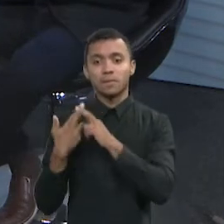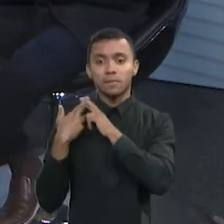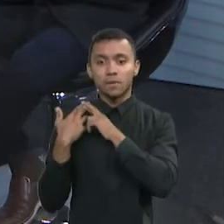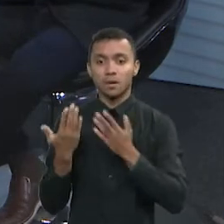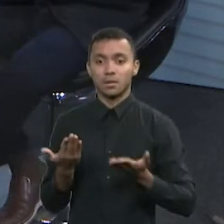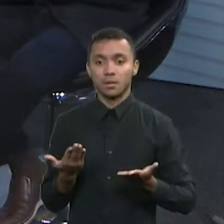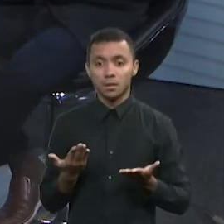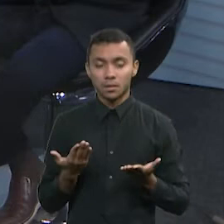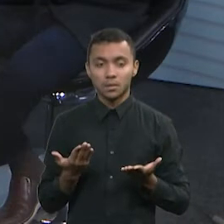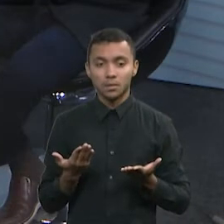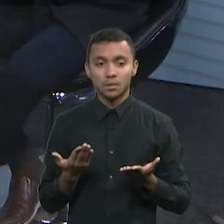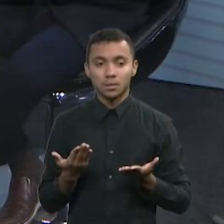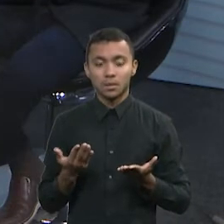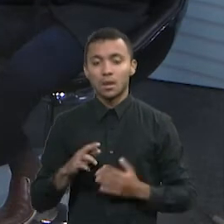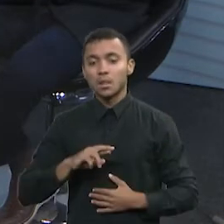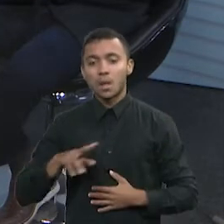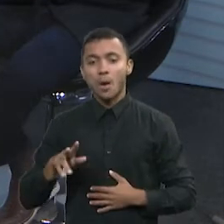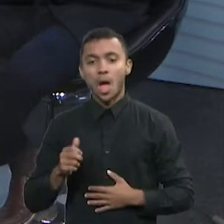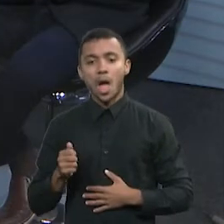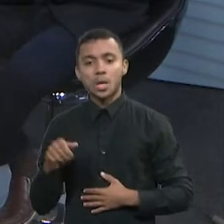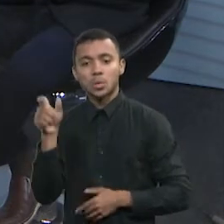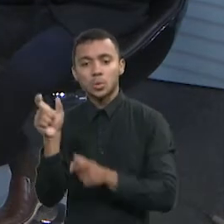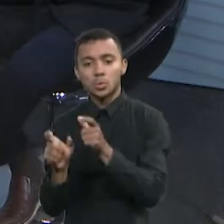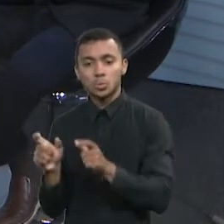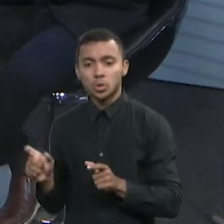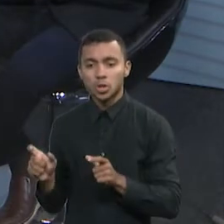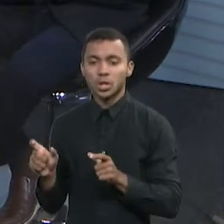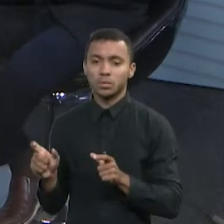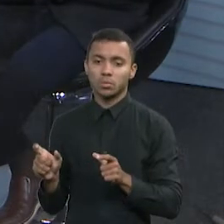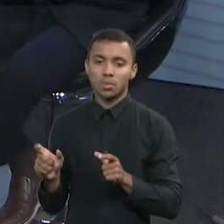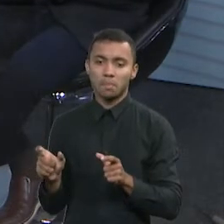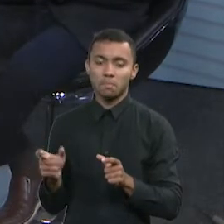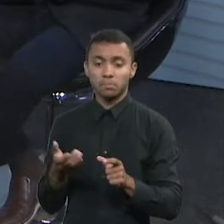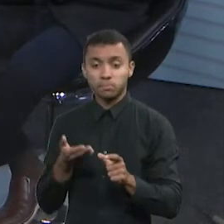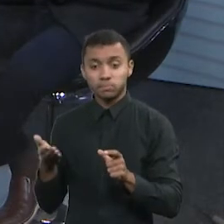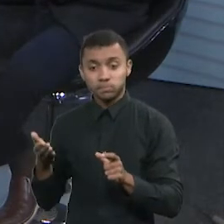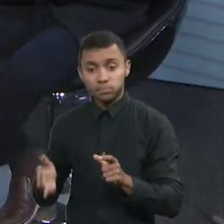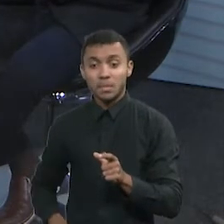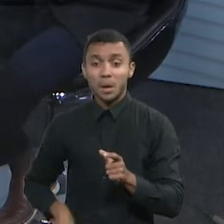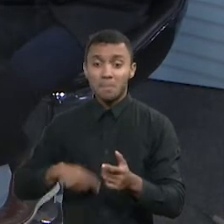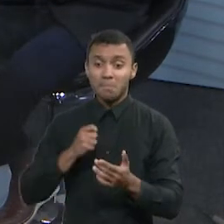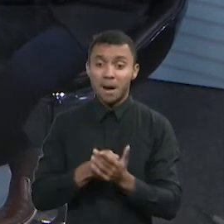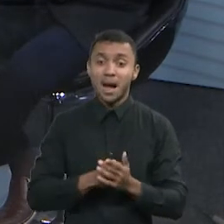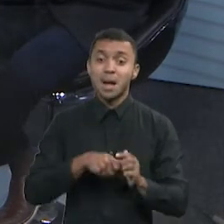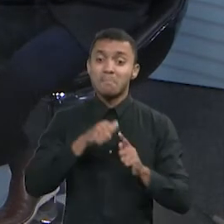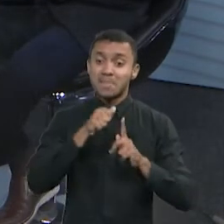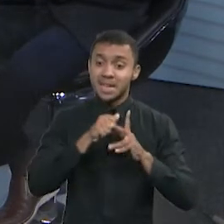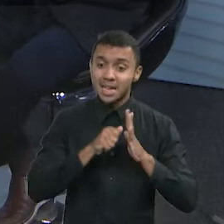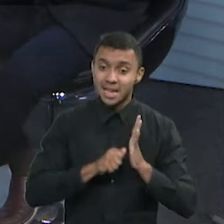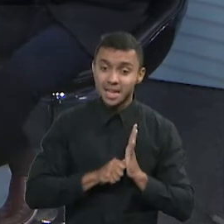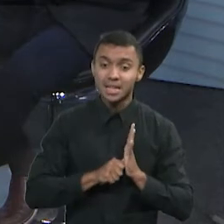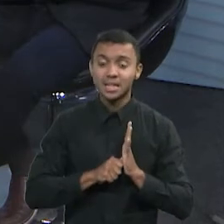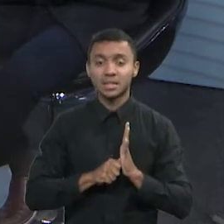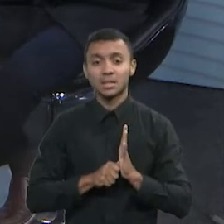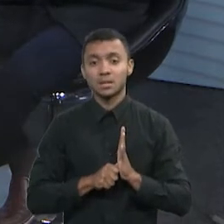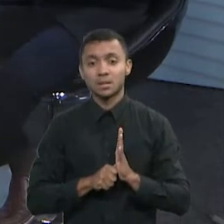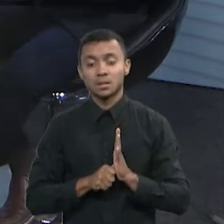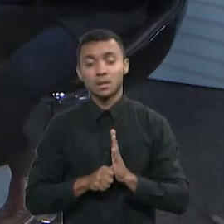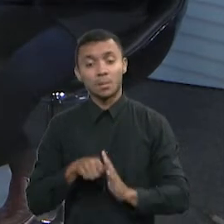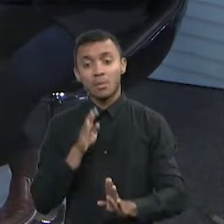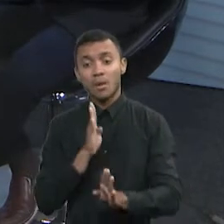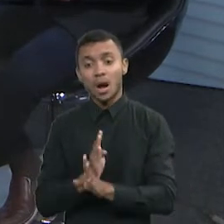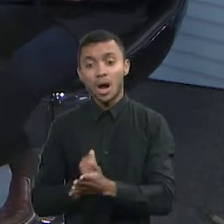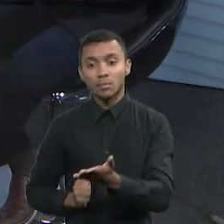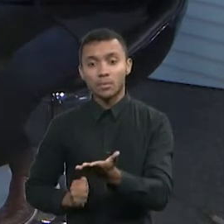contribuinte, não só o contribuinte pessoa física, que está na ponta, pagando todo o reflexo... Porque a gente paga no consumo,